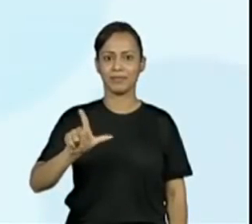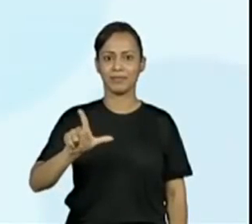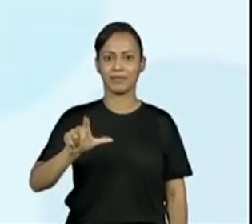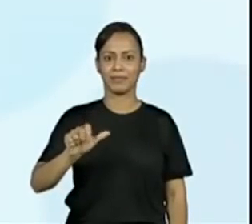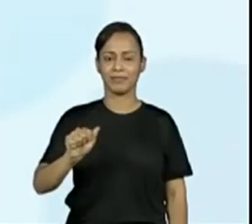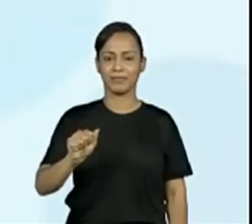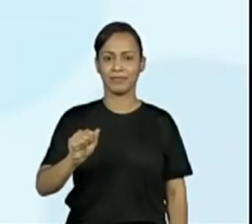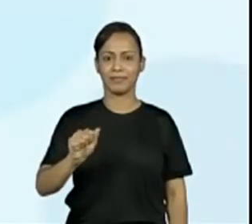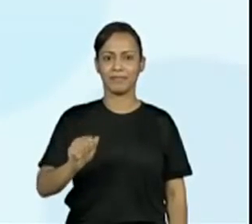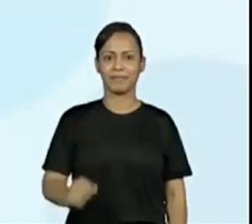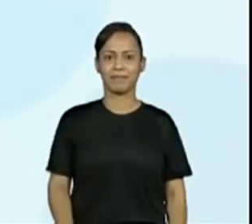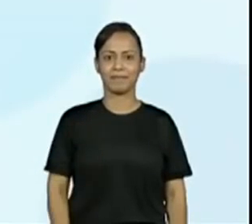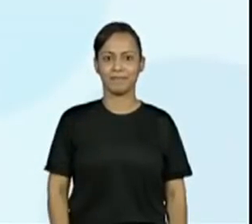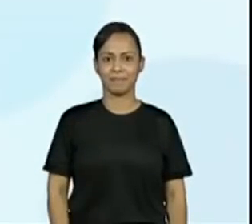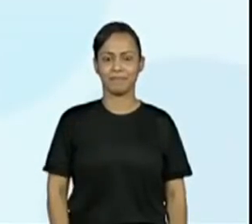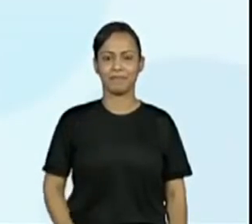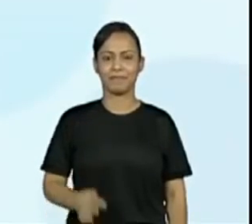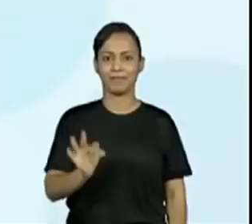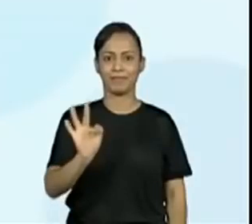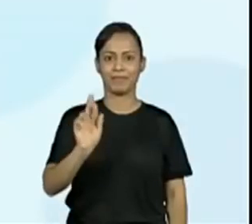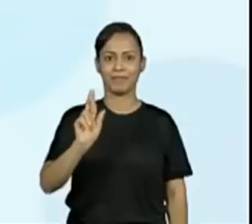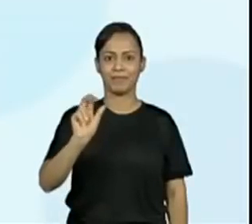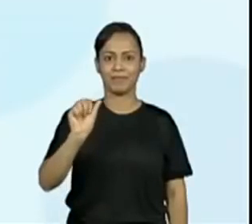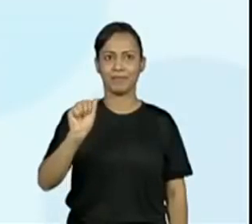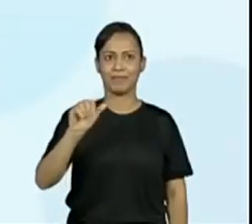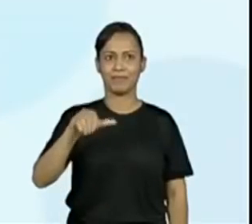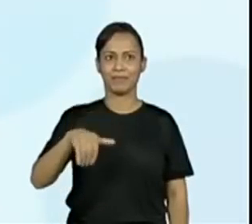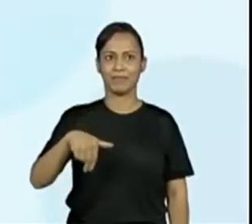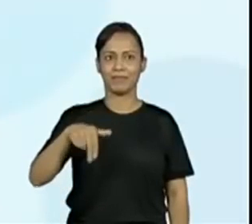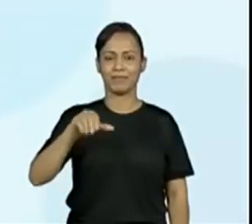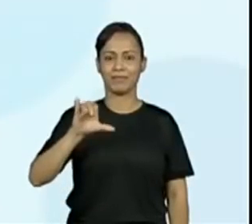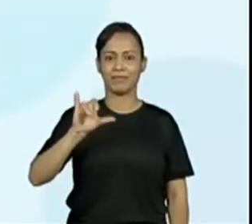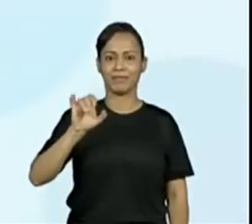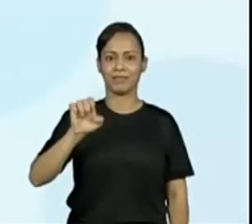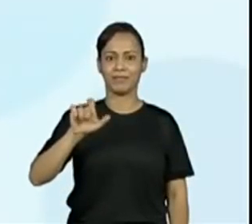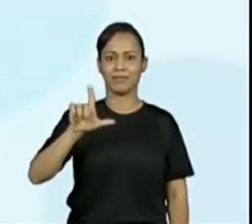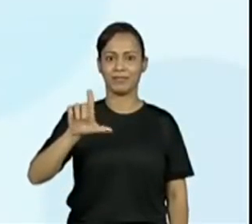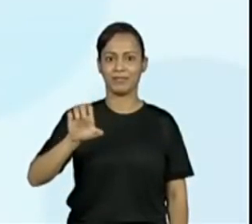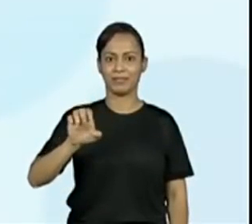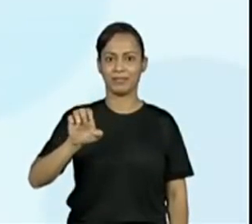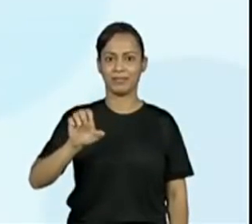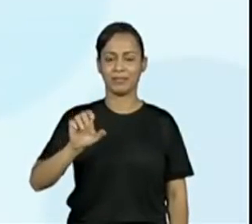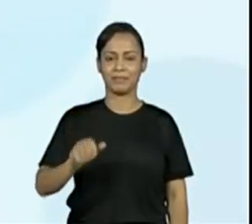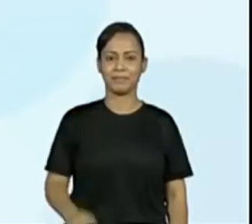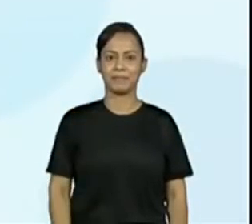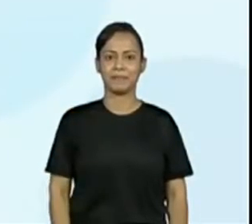Franciele, depois vem Genoveva,